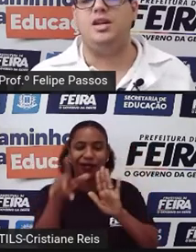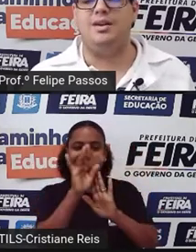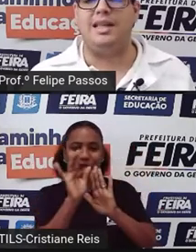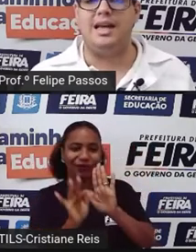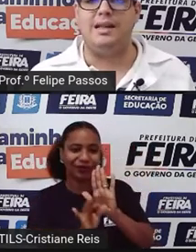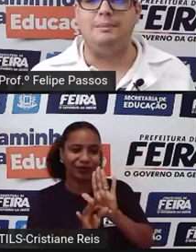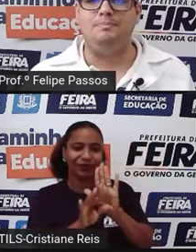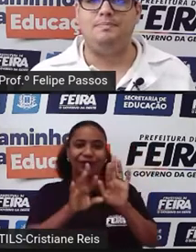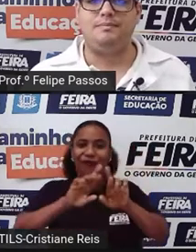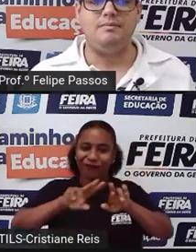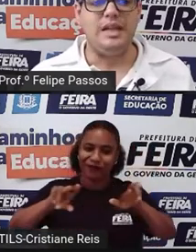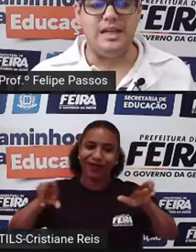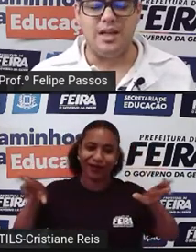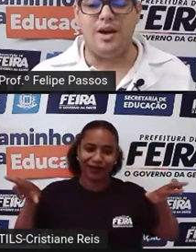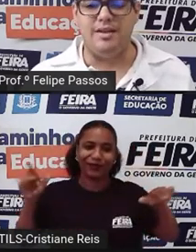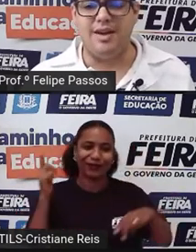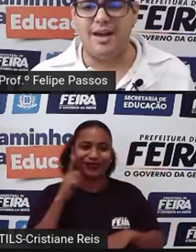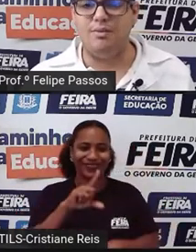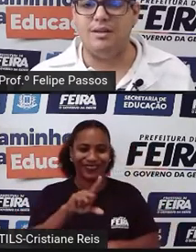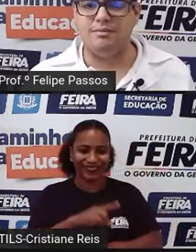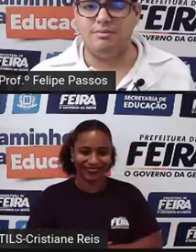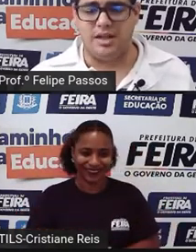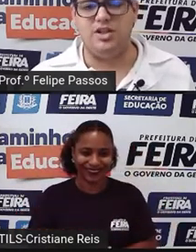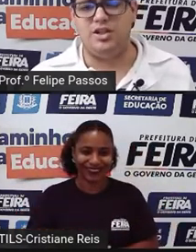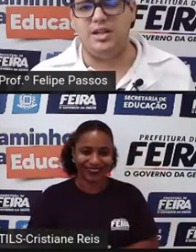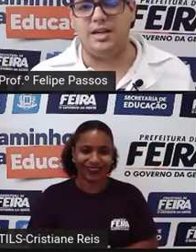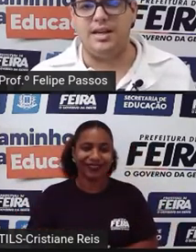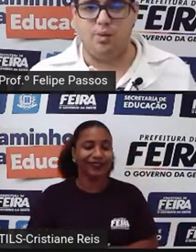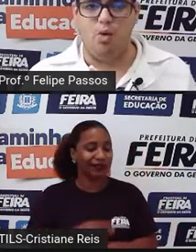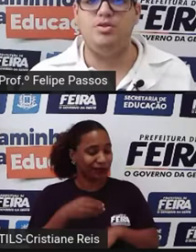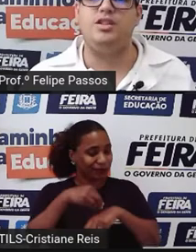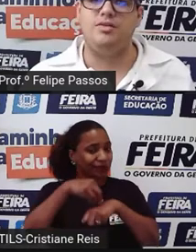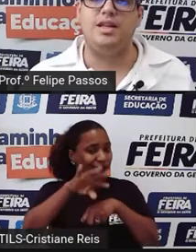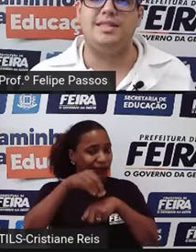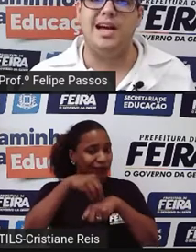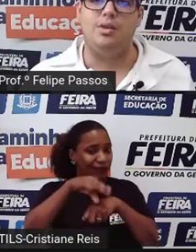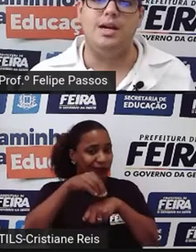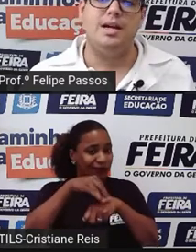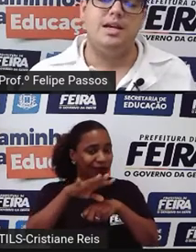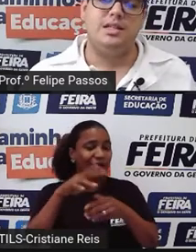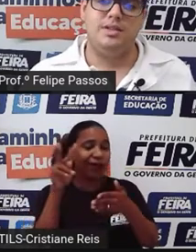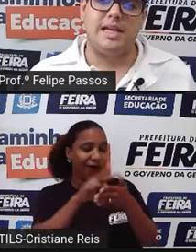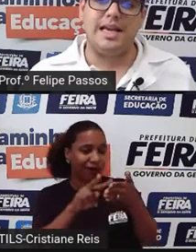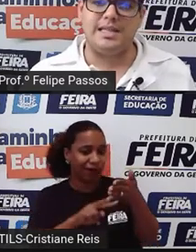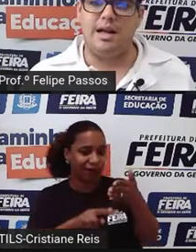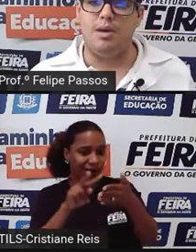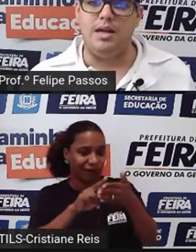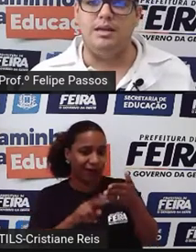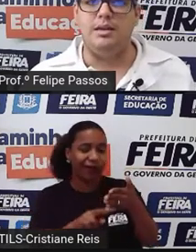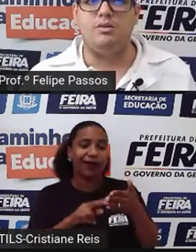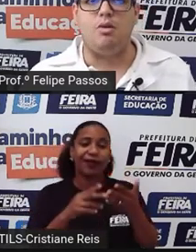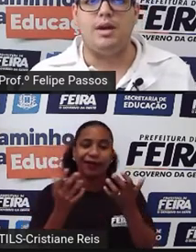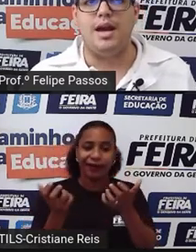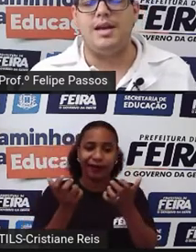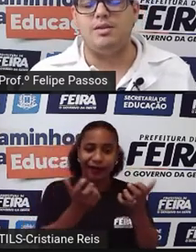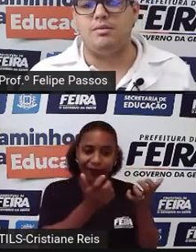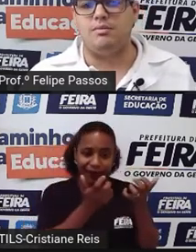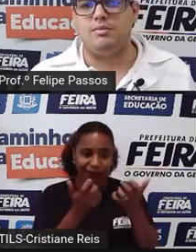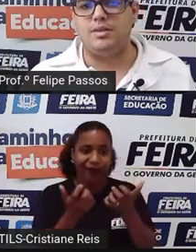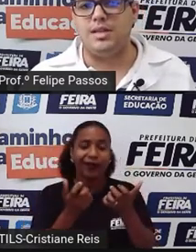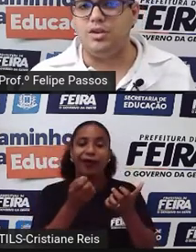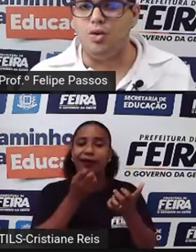que chegam até ela. Então, aí vai uma grande dica, né? Que é o objetivo dessa aula. Se você quer se dar bem em qualquer